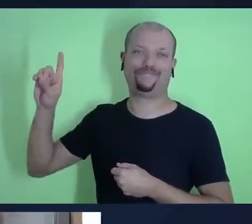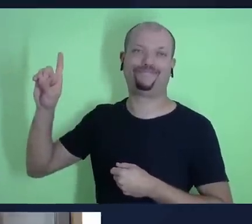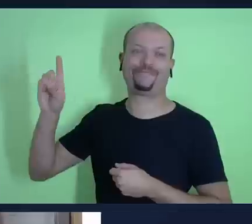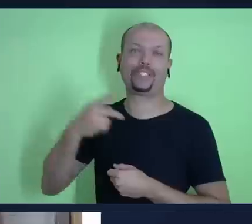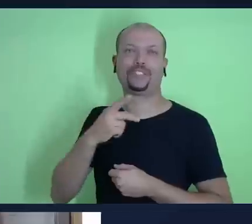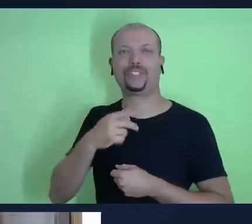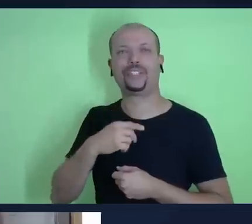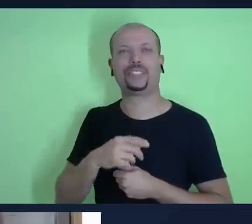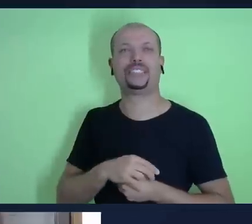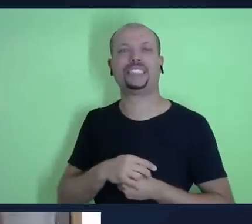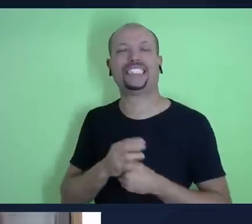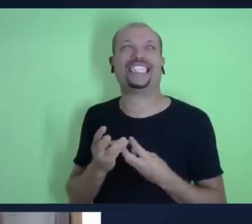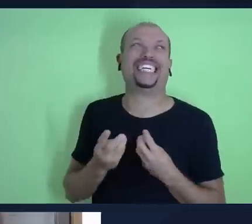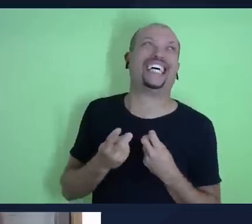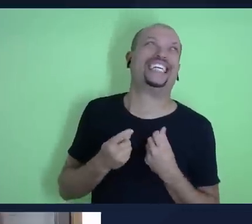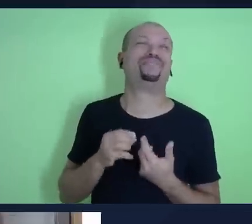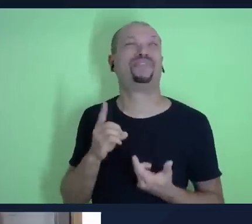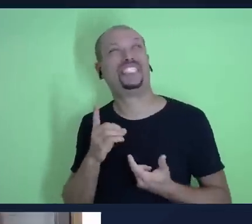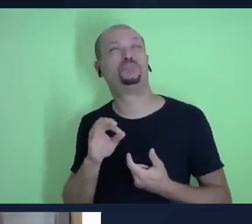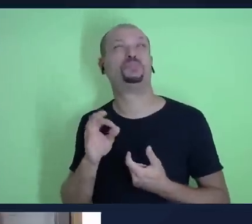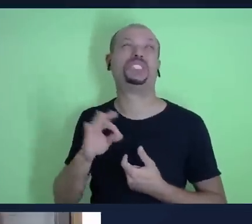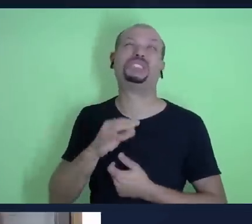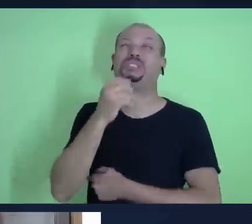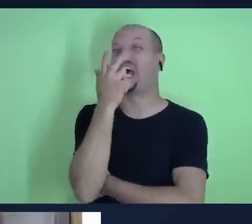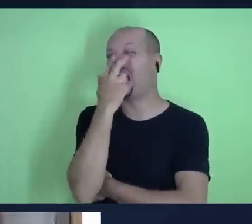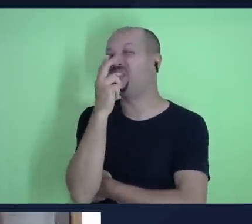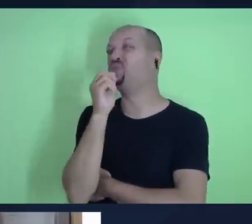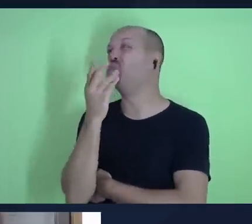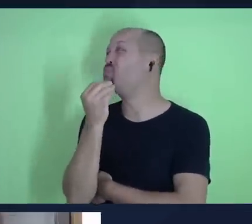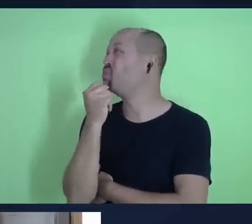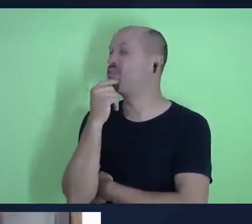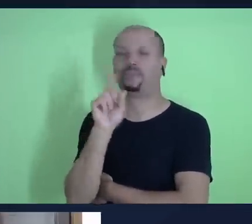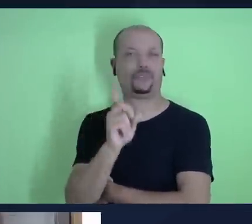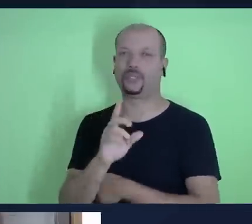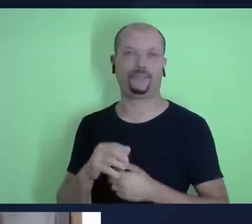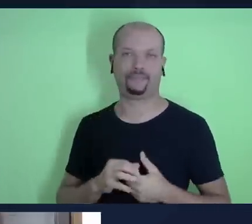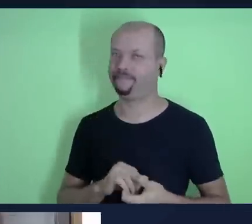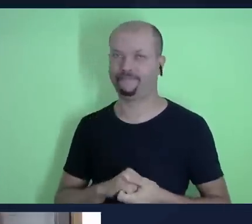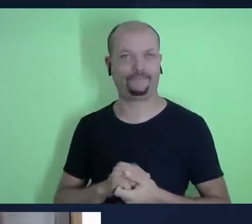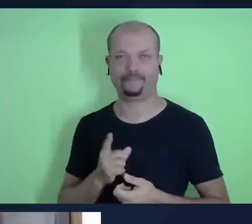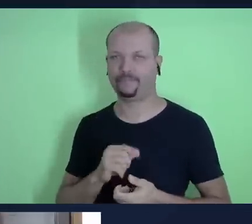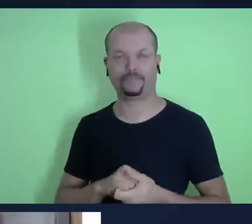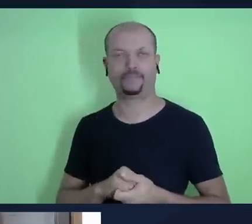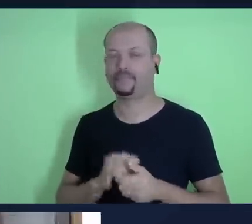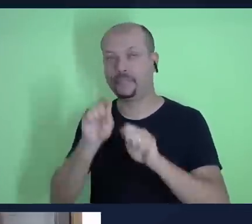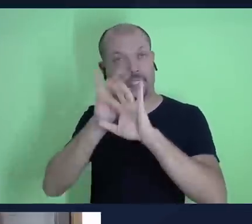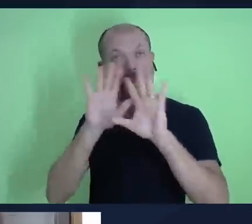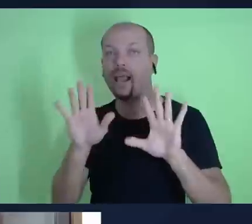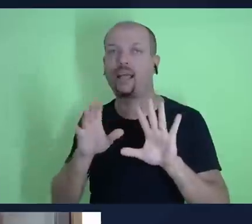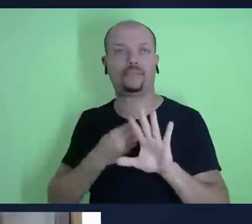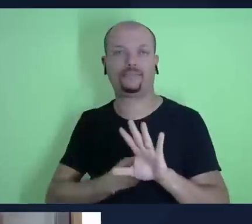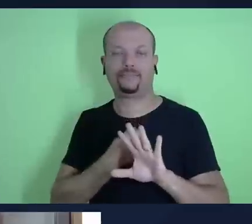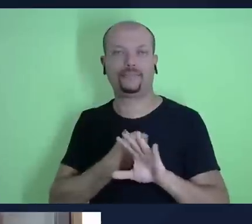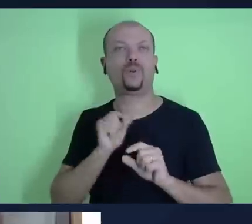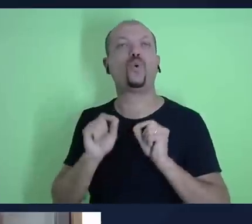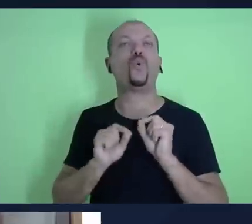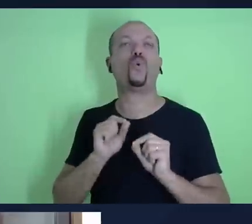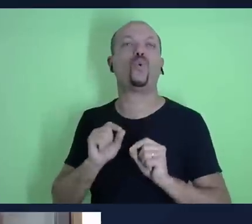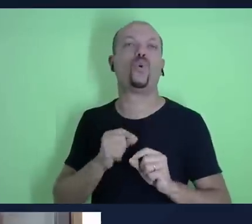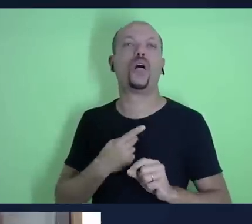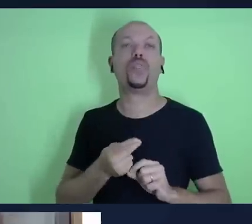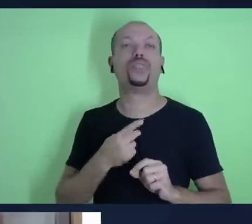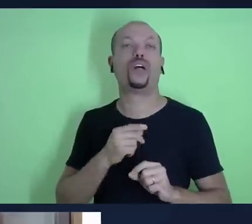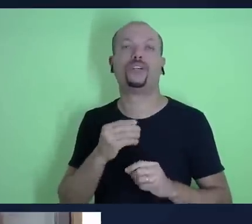cheio de dedos porque acho que 10% pode ser muito mas não é é muito claro a gente não